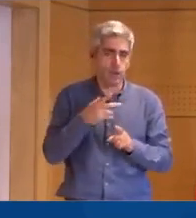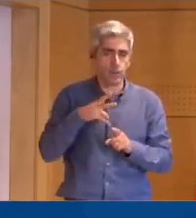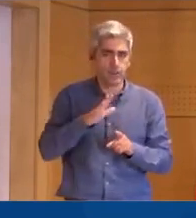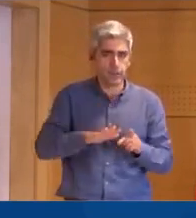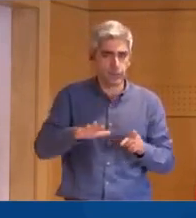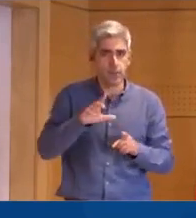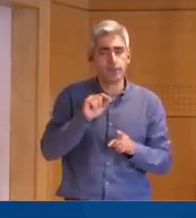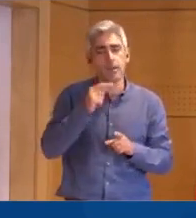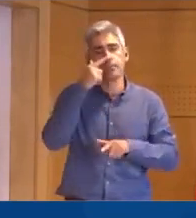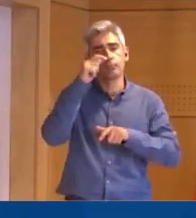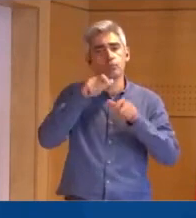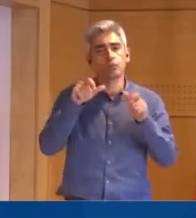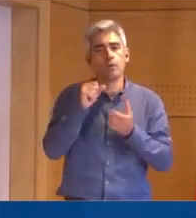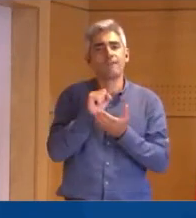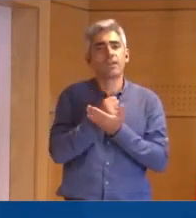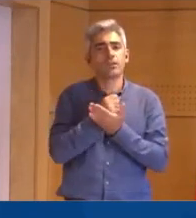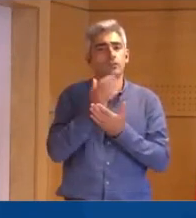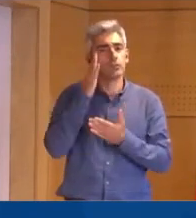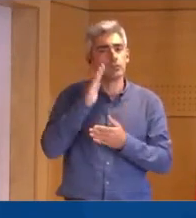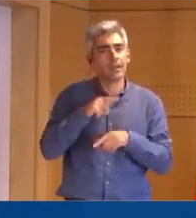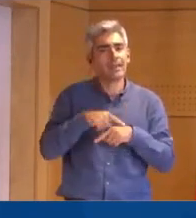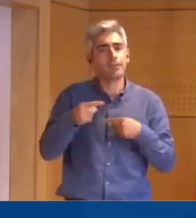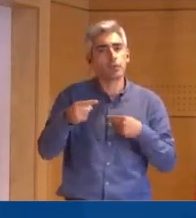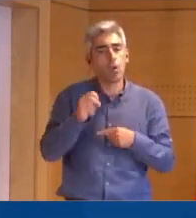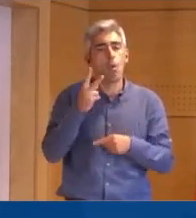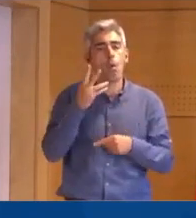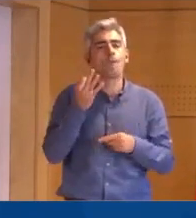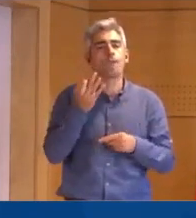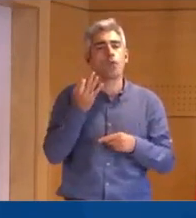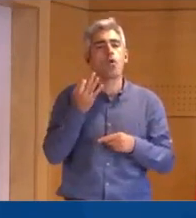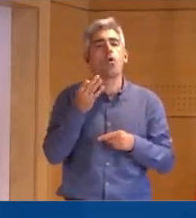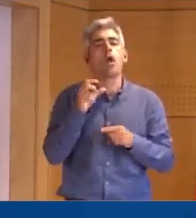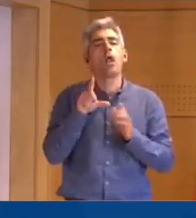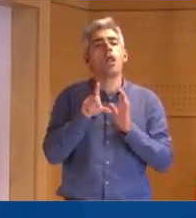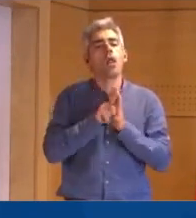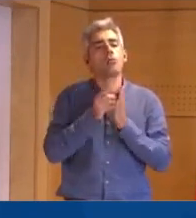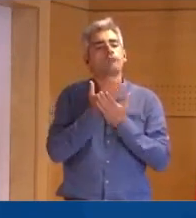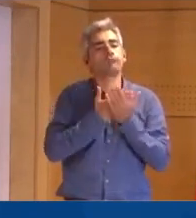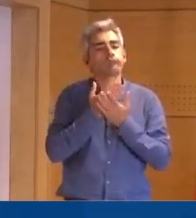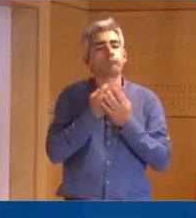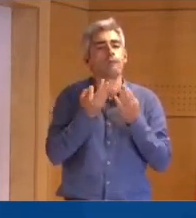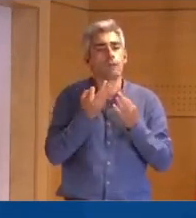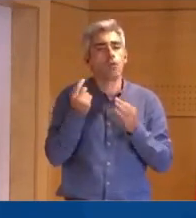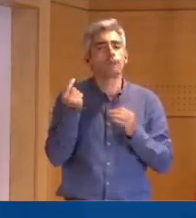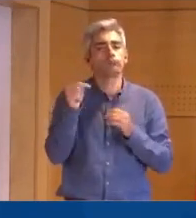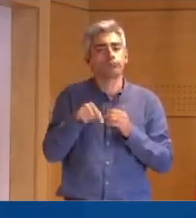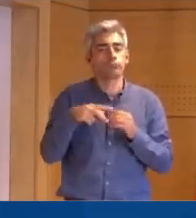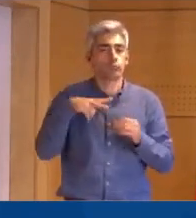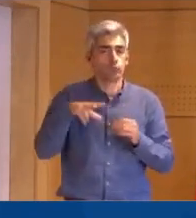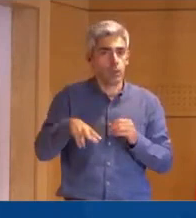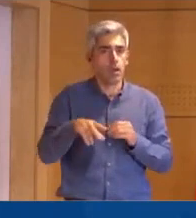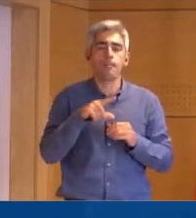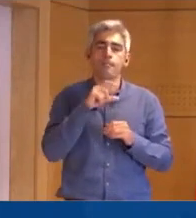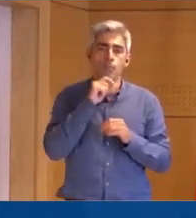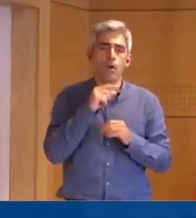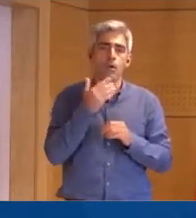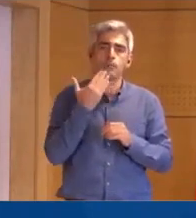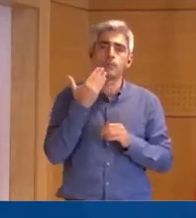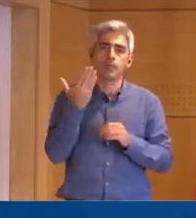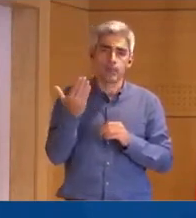ainda que os titulares do visto de estado temporário ou que tenham entrado legalmente em território nacional, podem